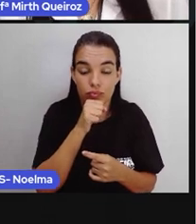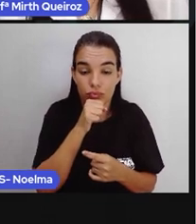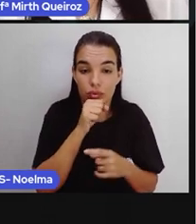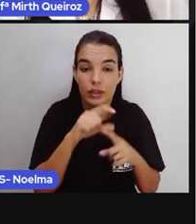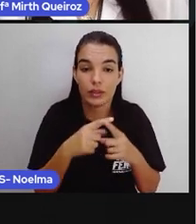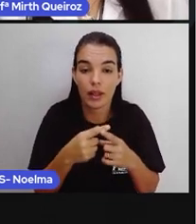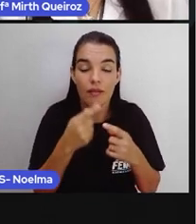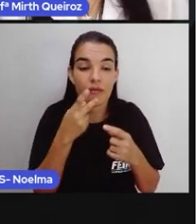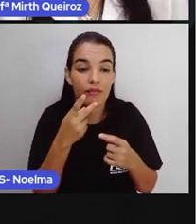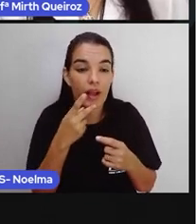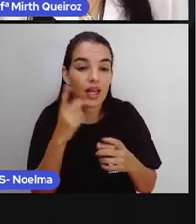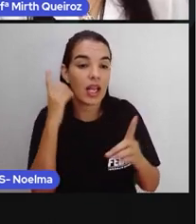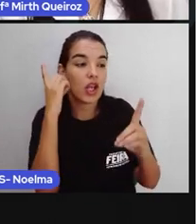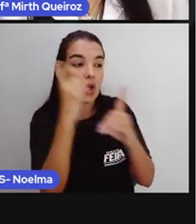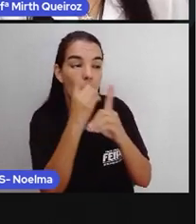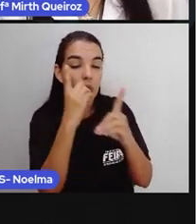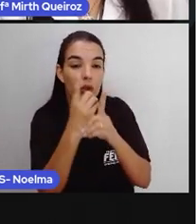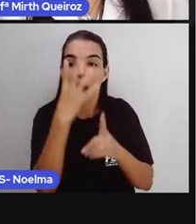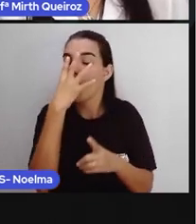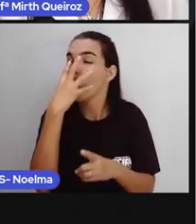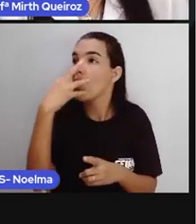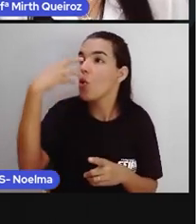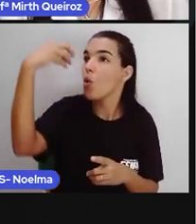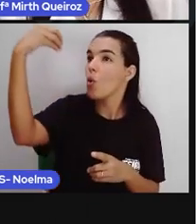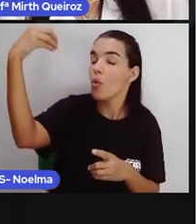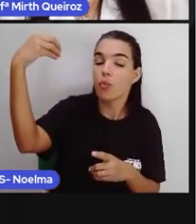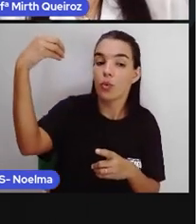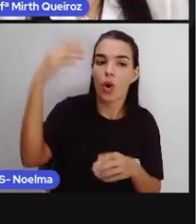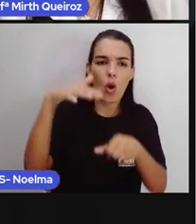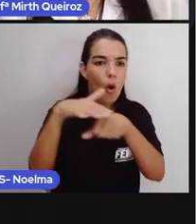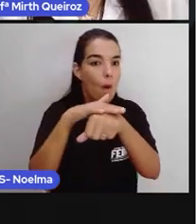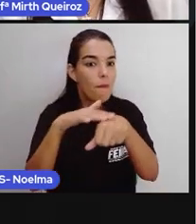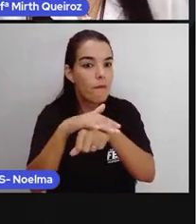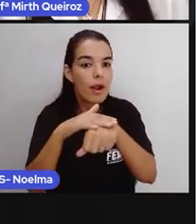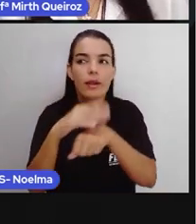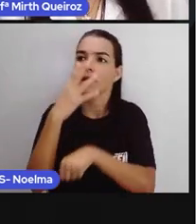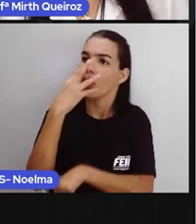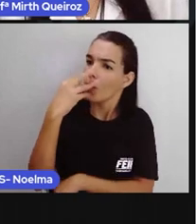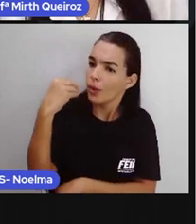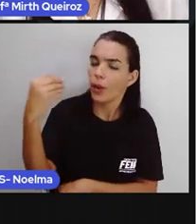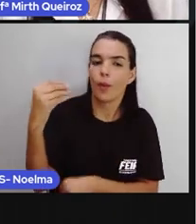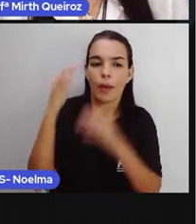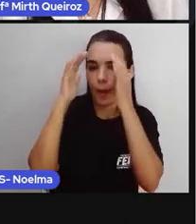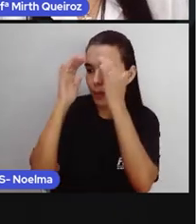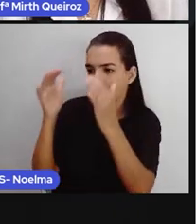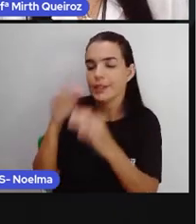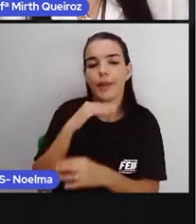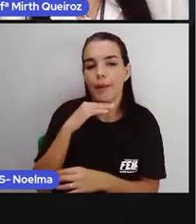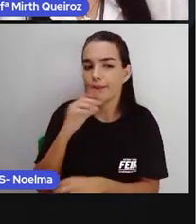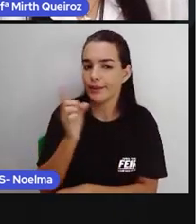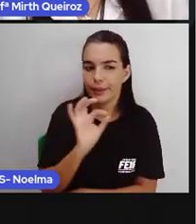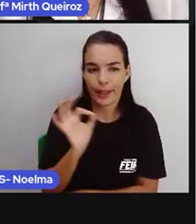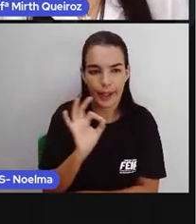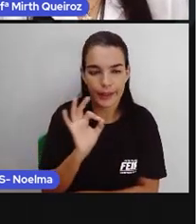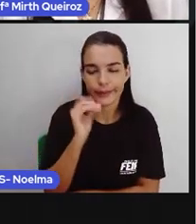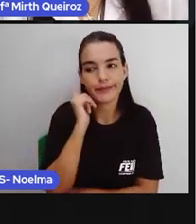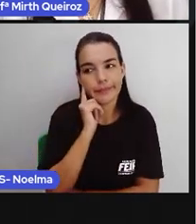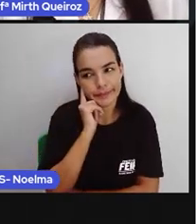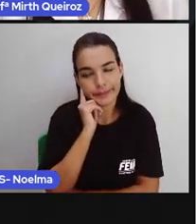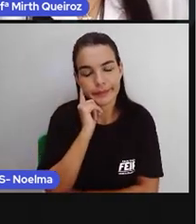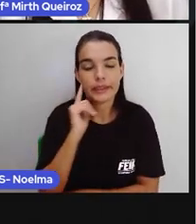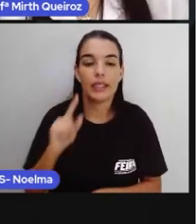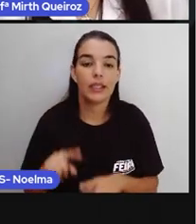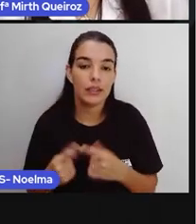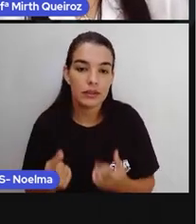Ela encontra o lobo na floresta, conversa com o lobo, desobedece a mãe, então, Conversando com o estranho.